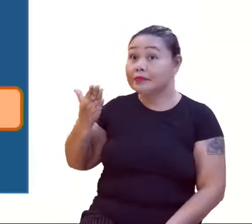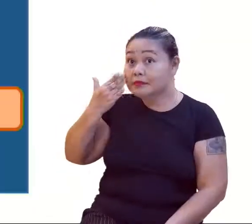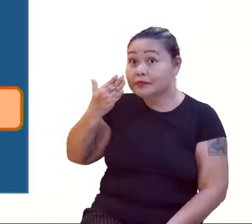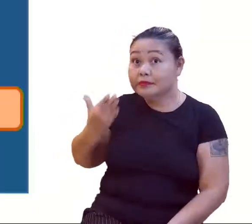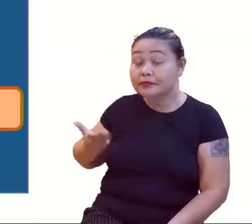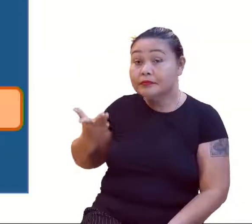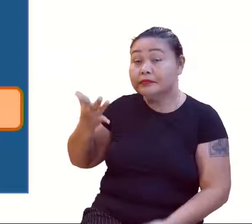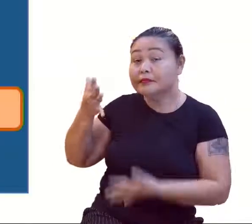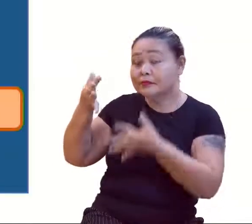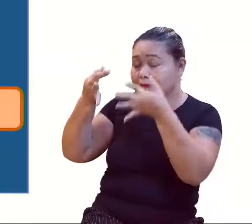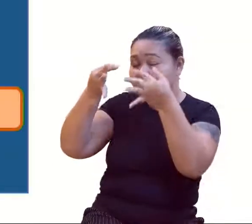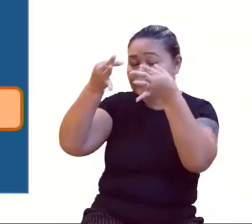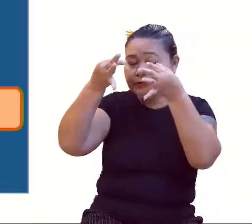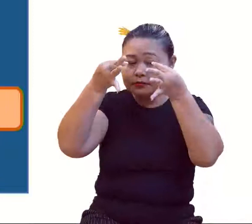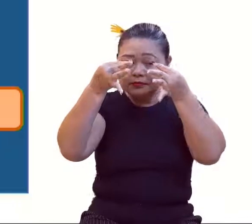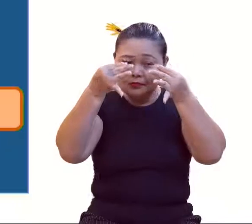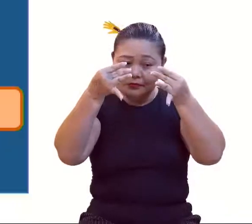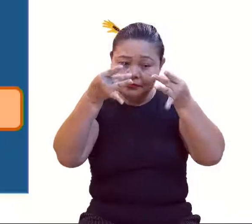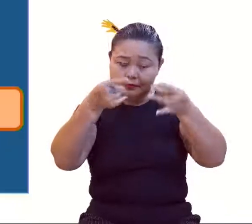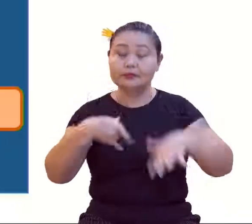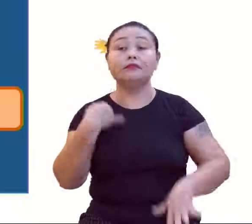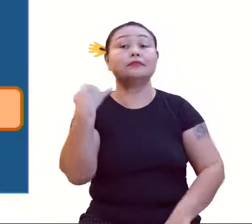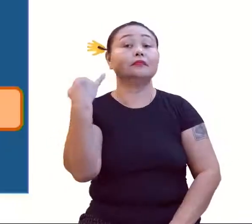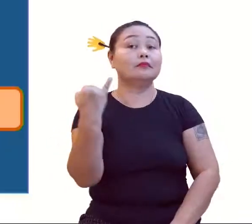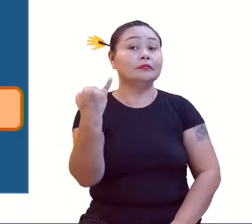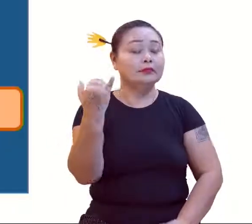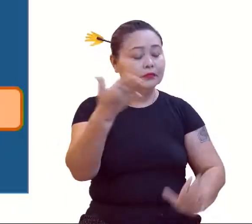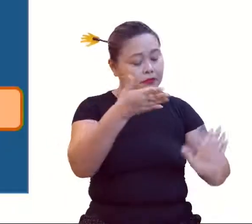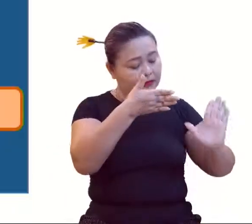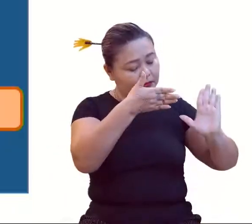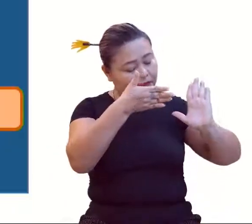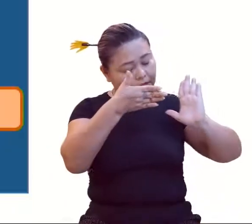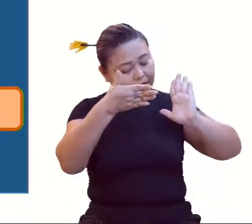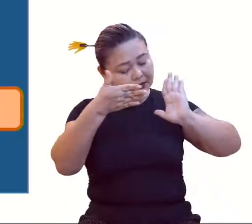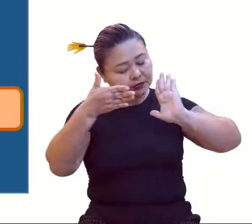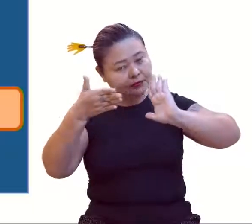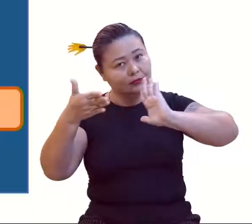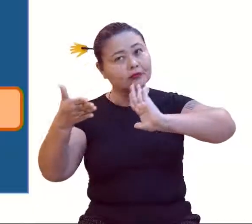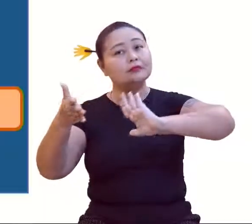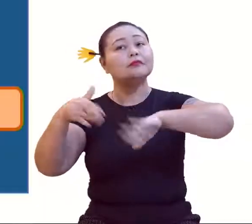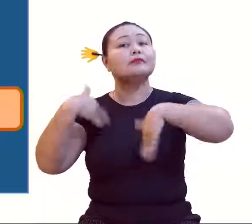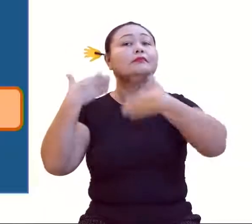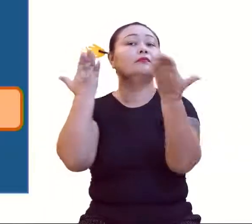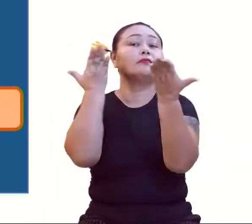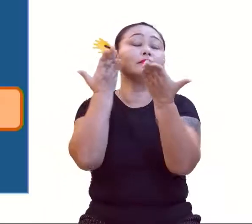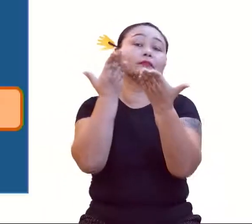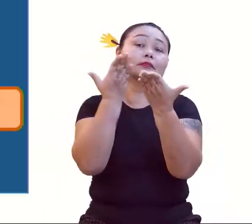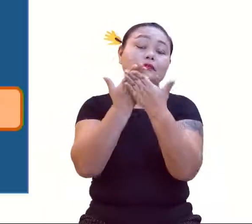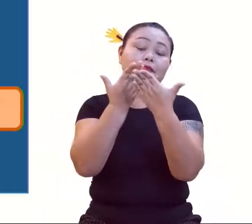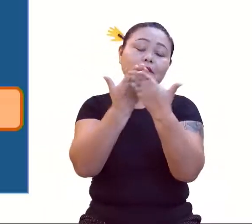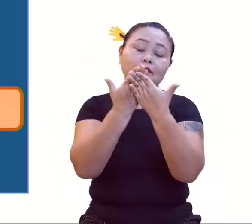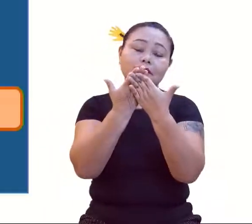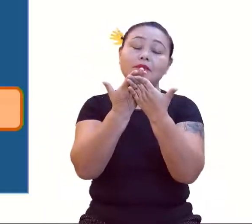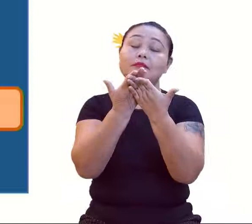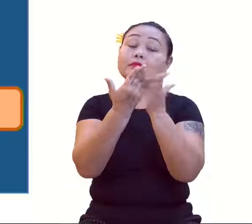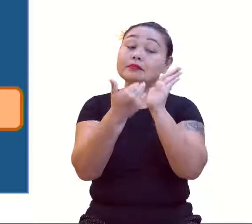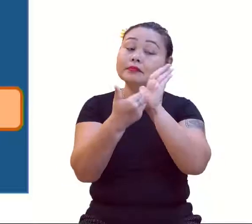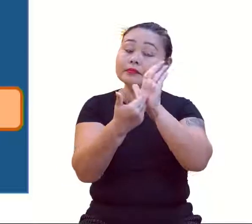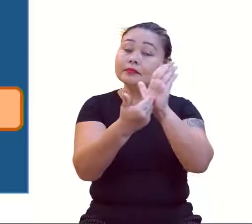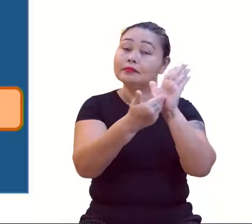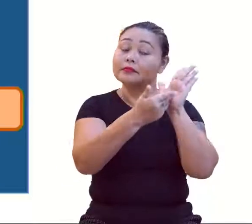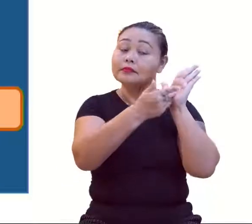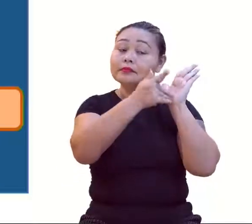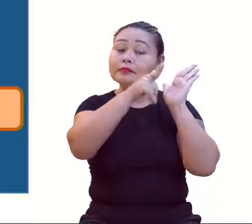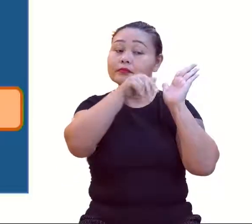um detalhe importante, porque durante a aula, nós mostramos pra vocês de forma genérica, que às vezes o